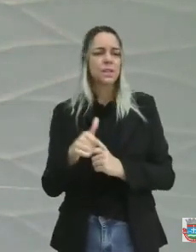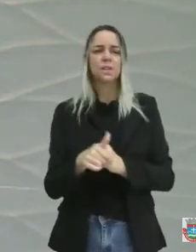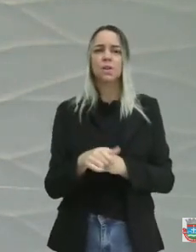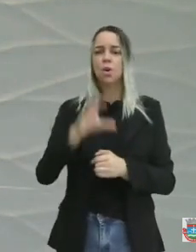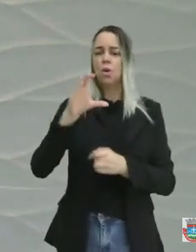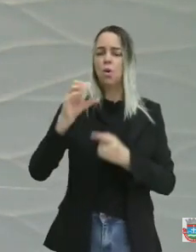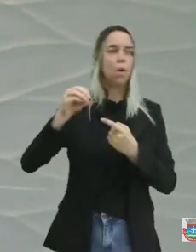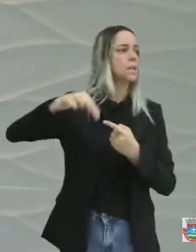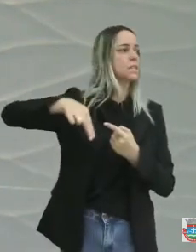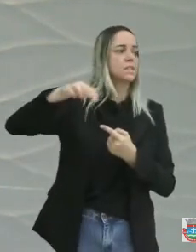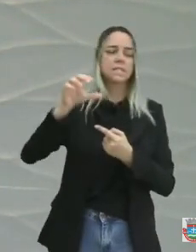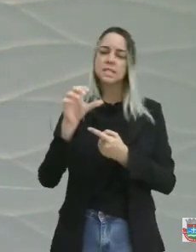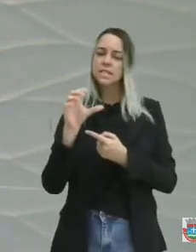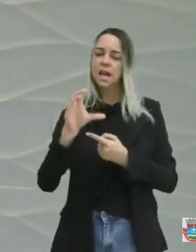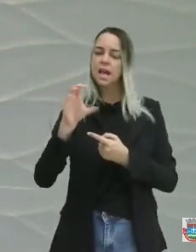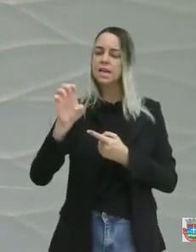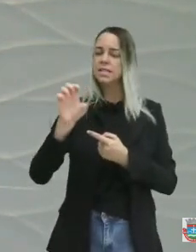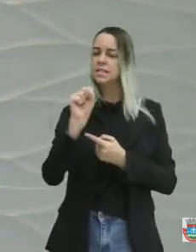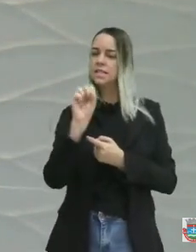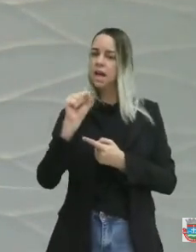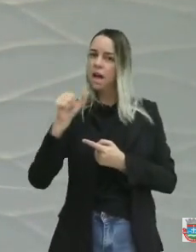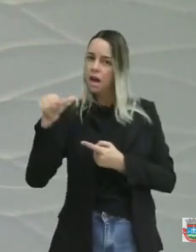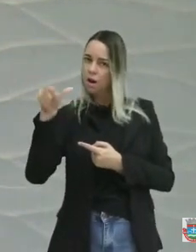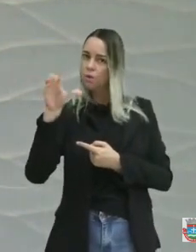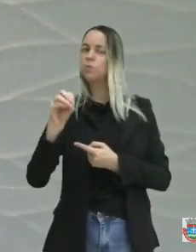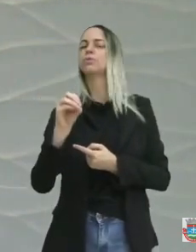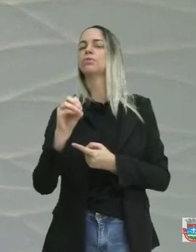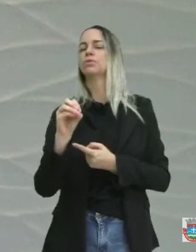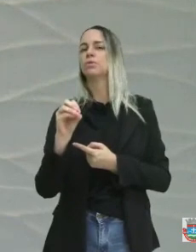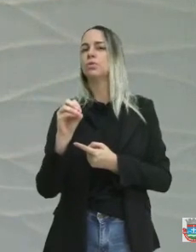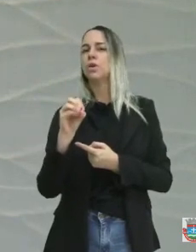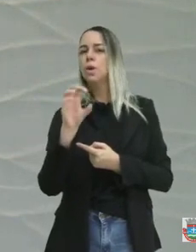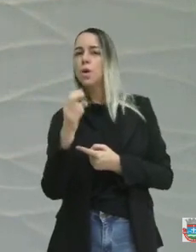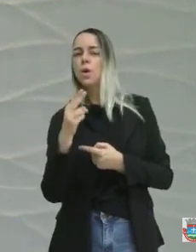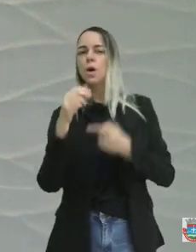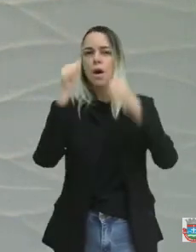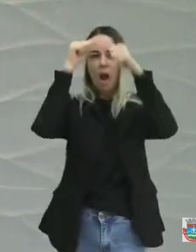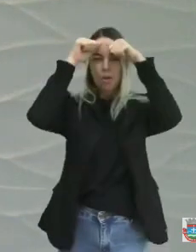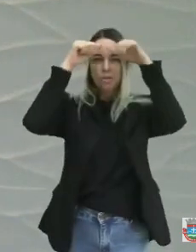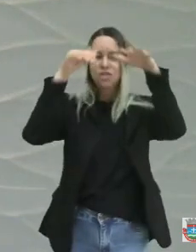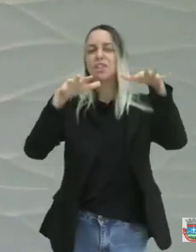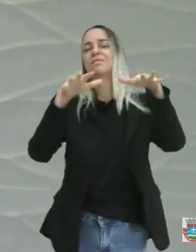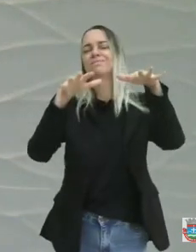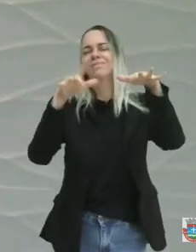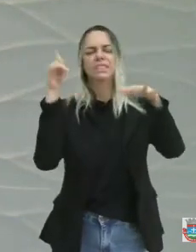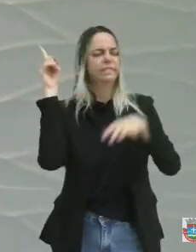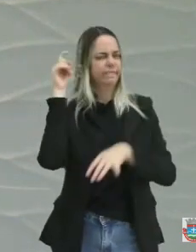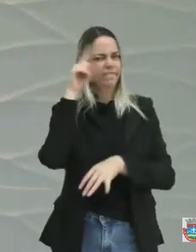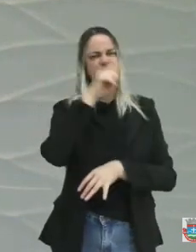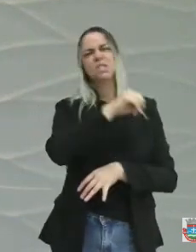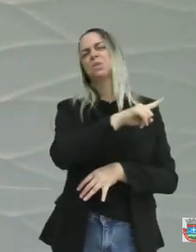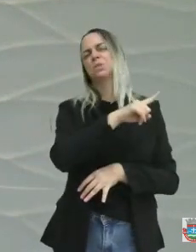mundo. Para fazer uma concessão de um óculos, de um autista, é a maior dificuldade do mundo.